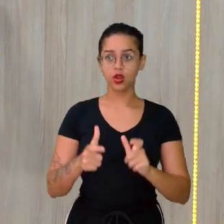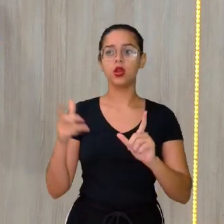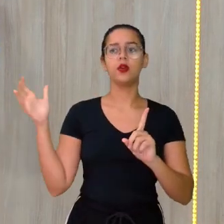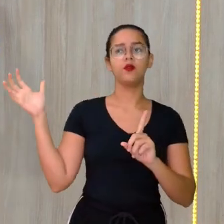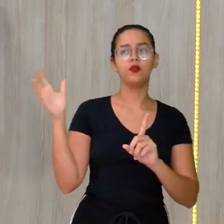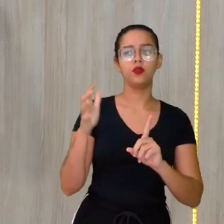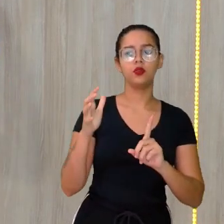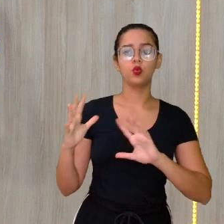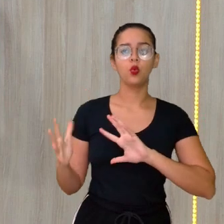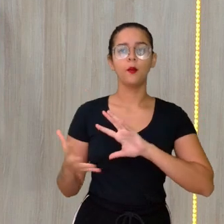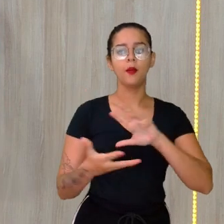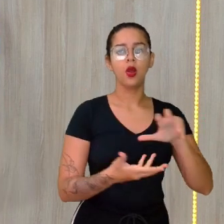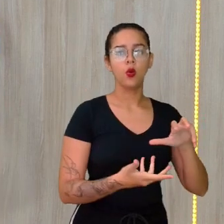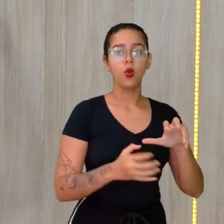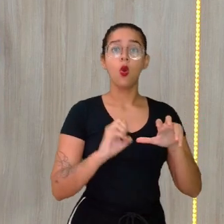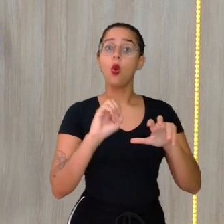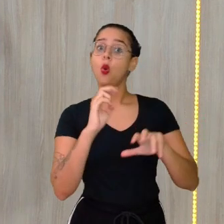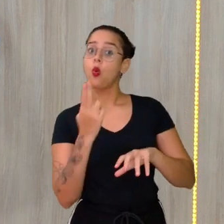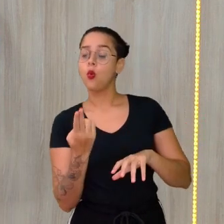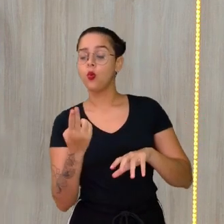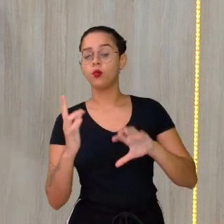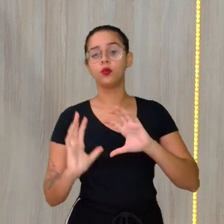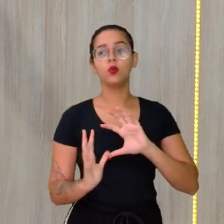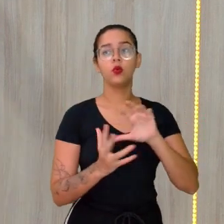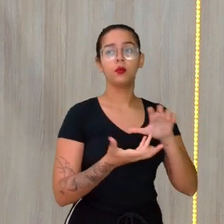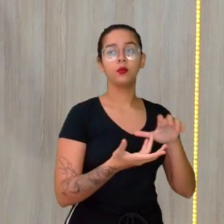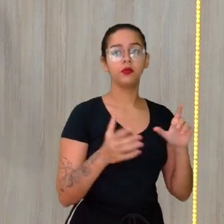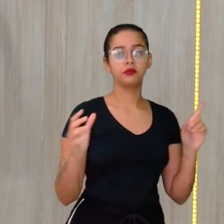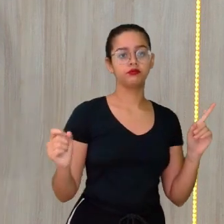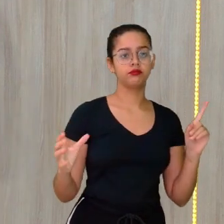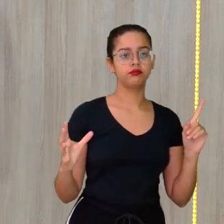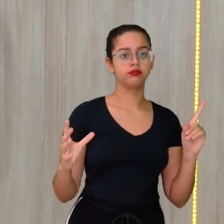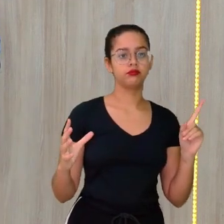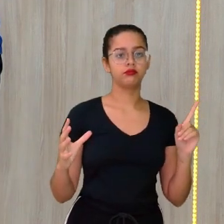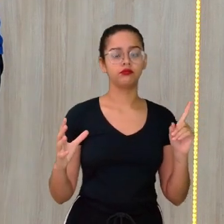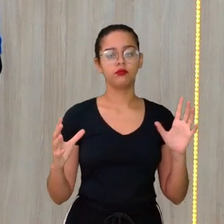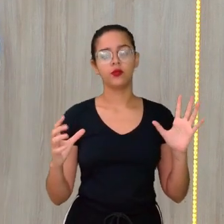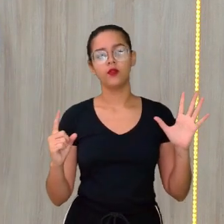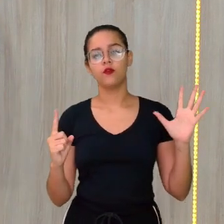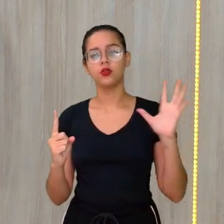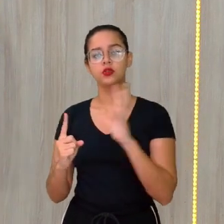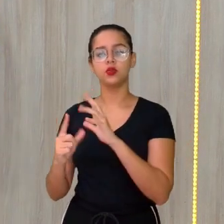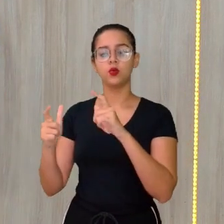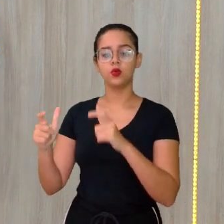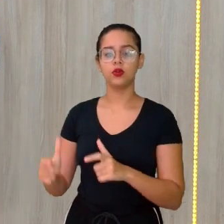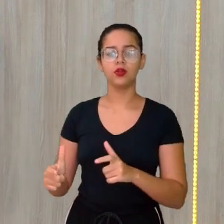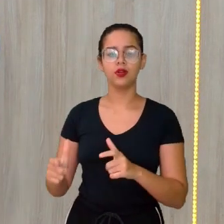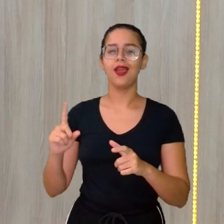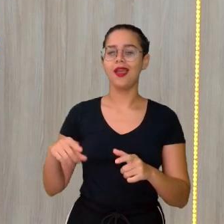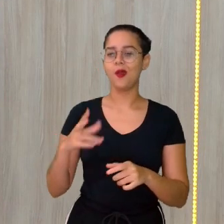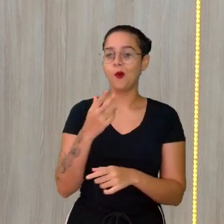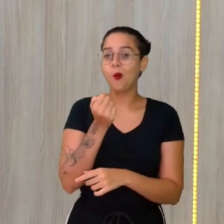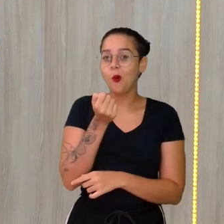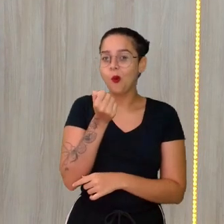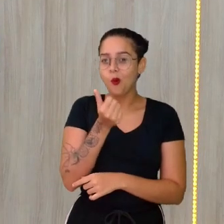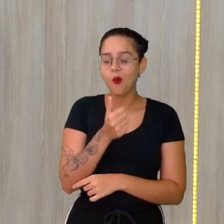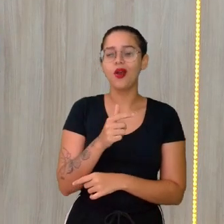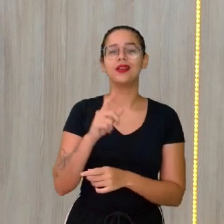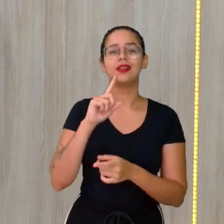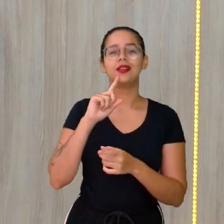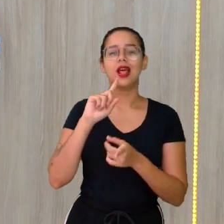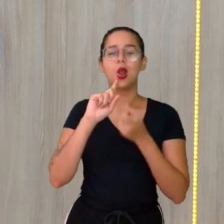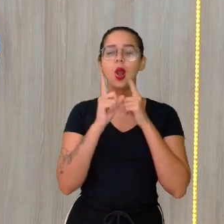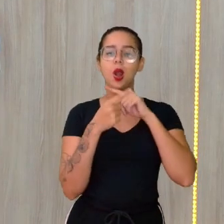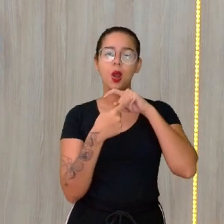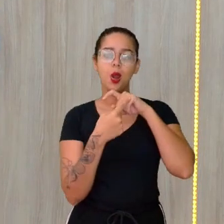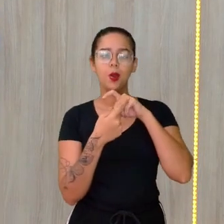influencia o global? Ou o global influencia o local? É quase um trava-língua. Então, veja,